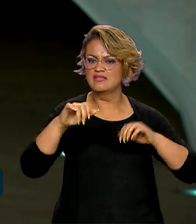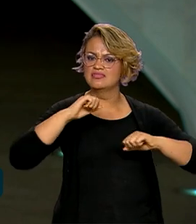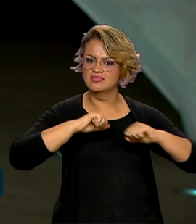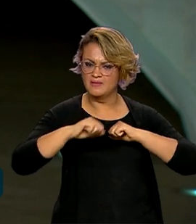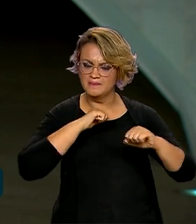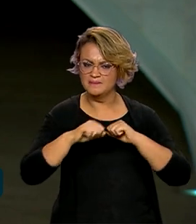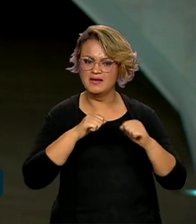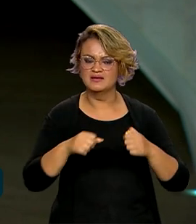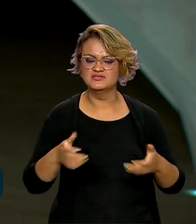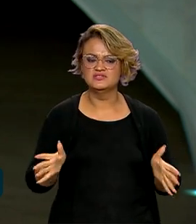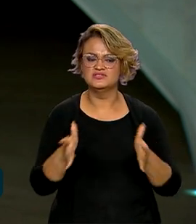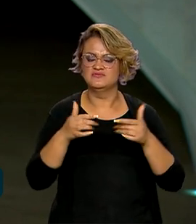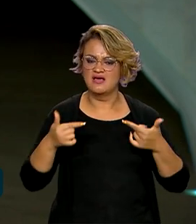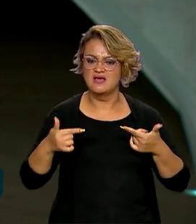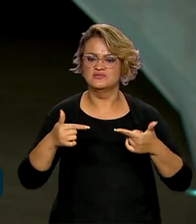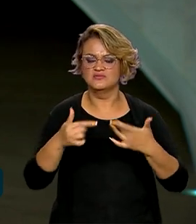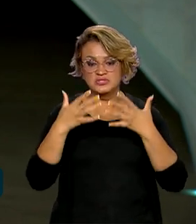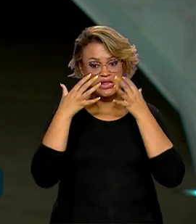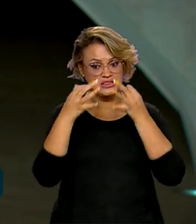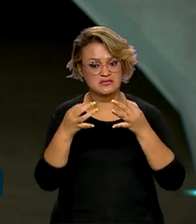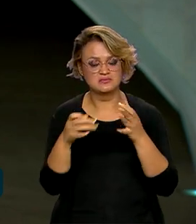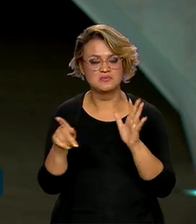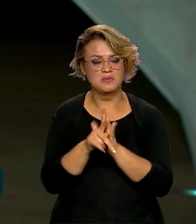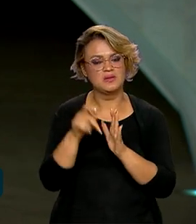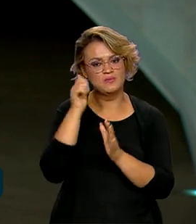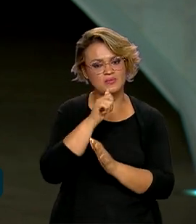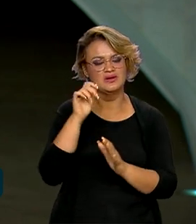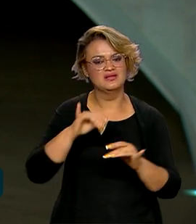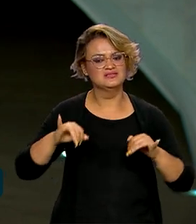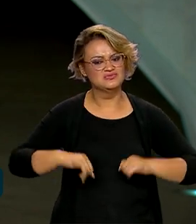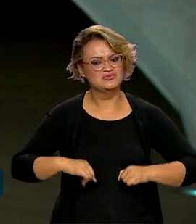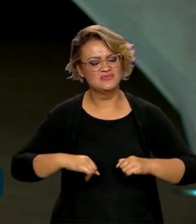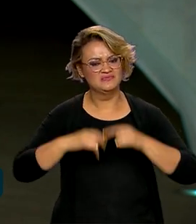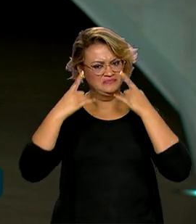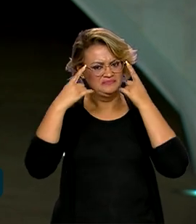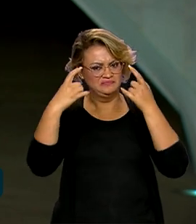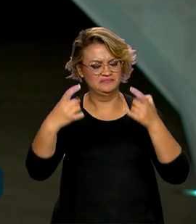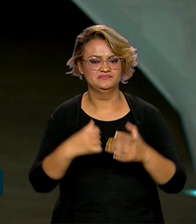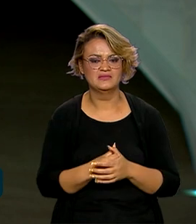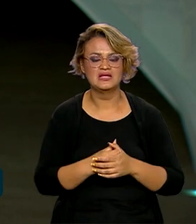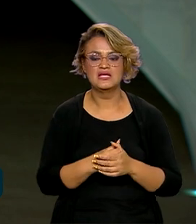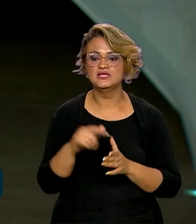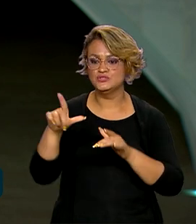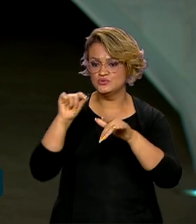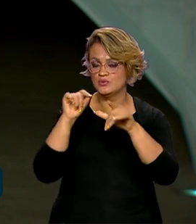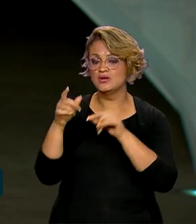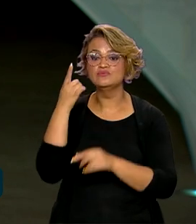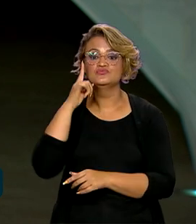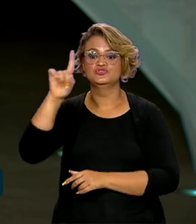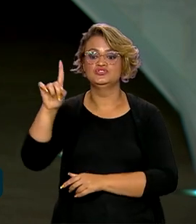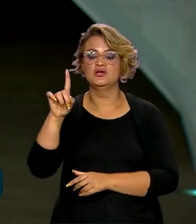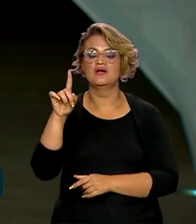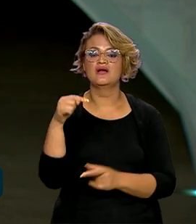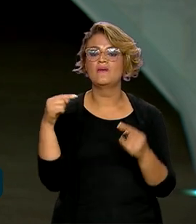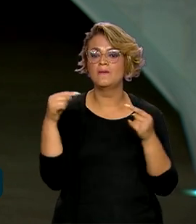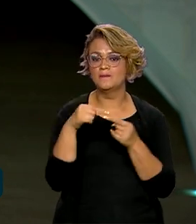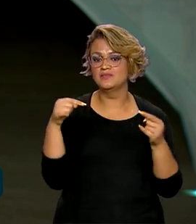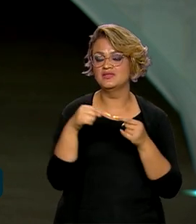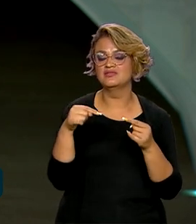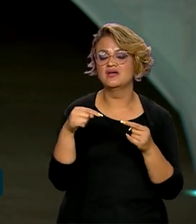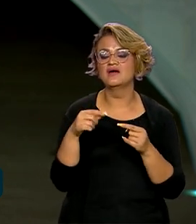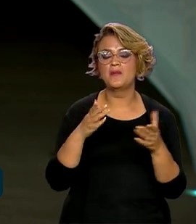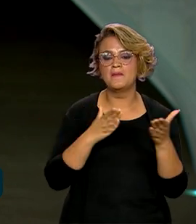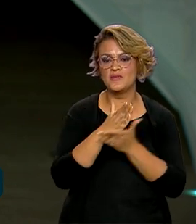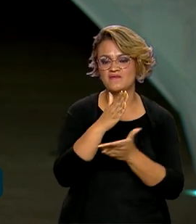incentivar ações de atenção integral às mulheres em situação de violência. E a escolha da data tem relação com a